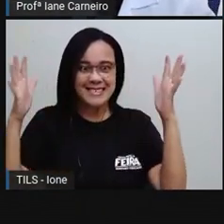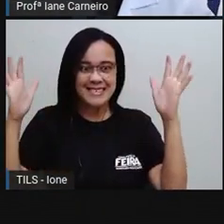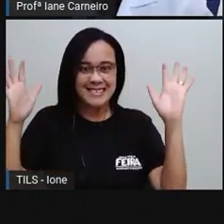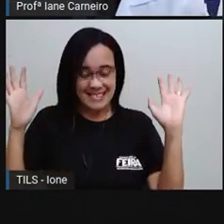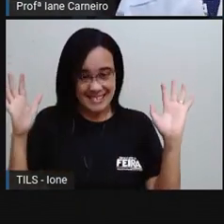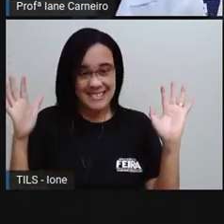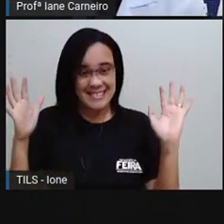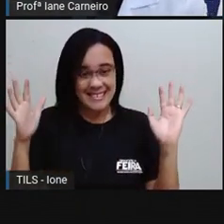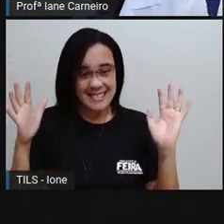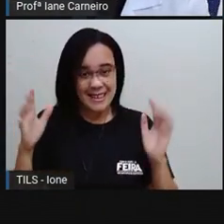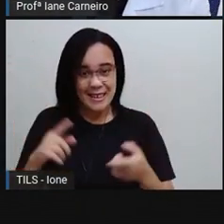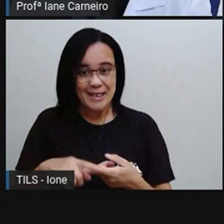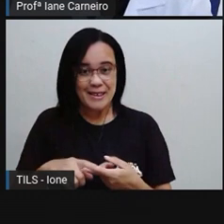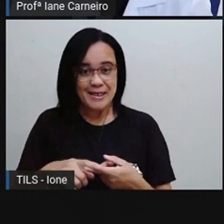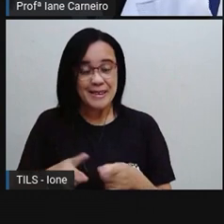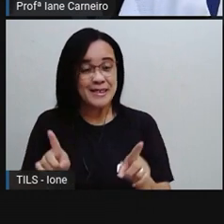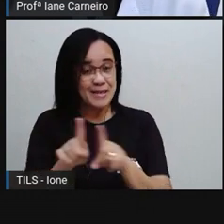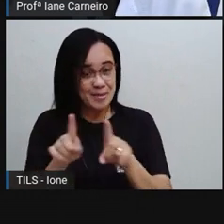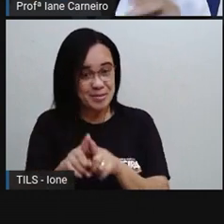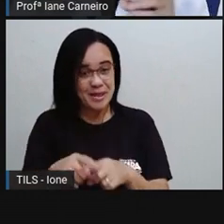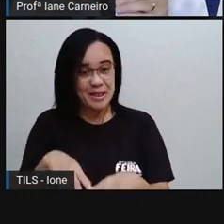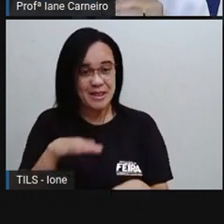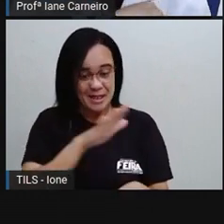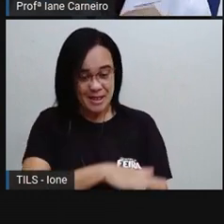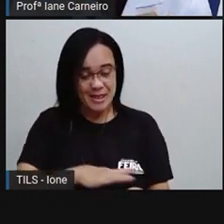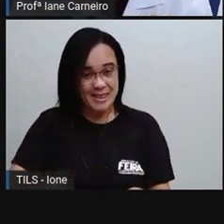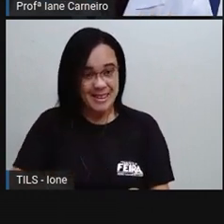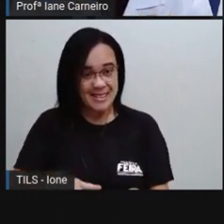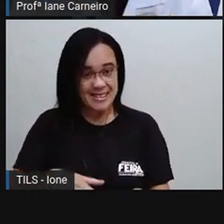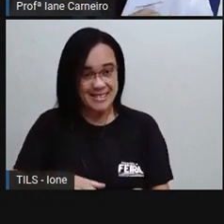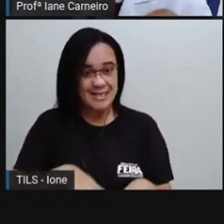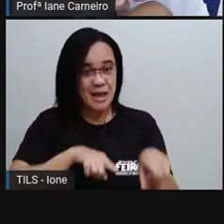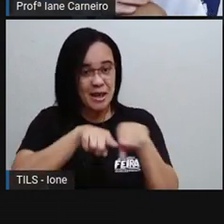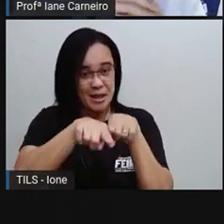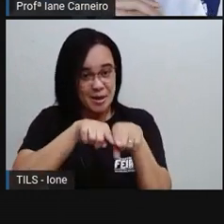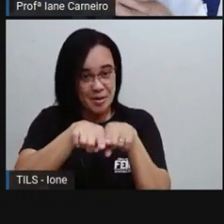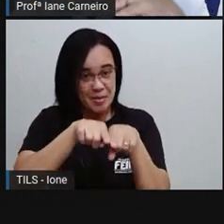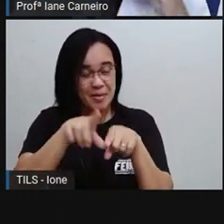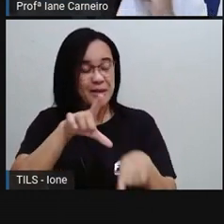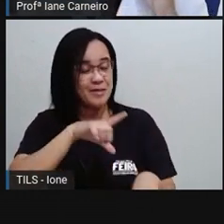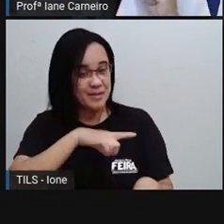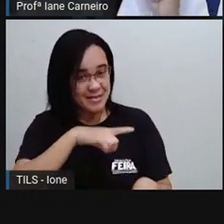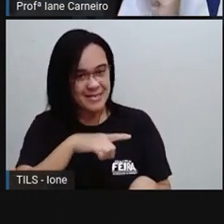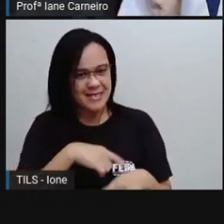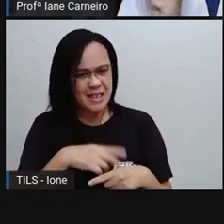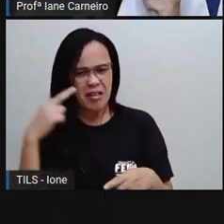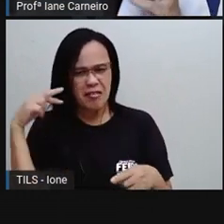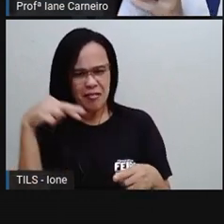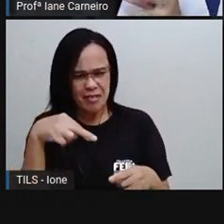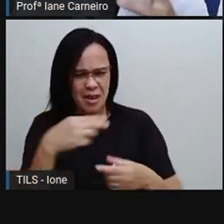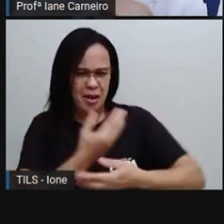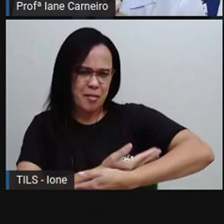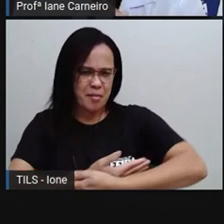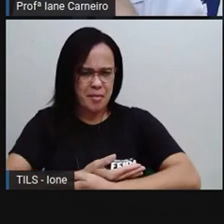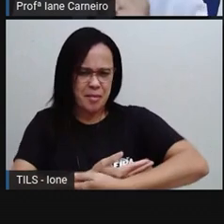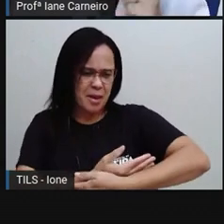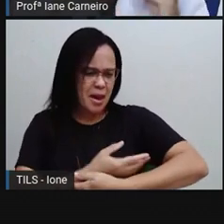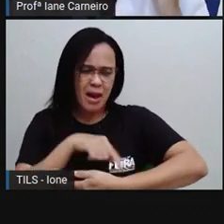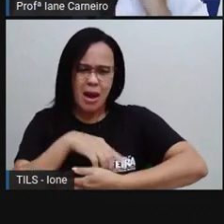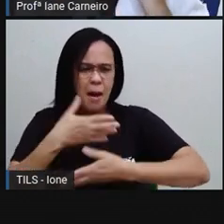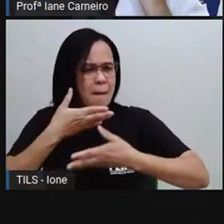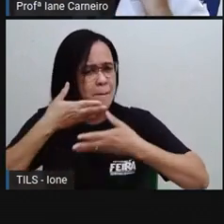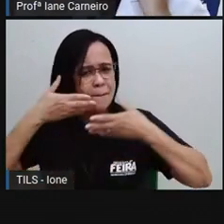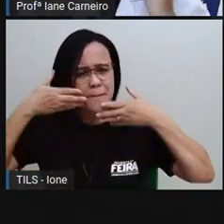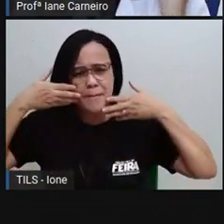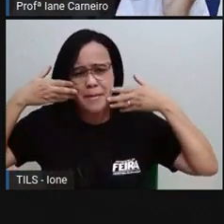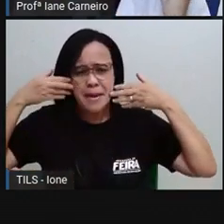aí, ó, quem tem irmãozinho pequeno, já viu que tem bebezinho, né, que tem aquela pele bem macia, que a